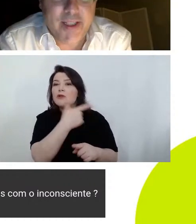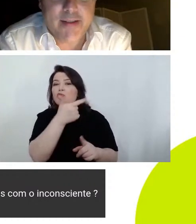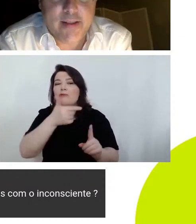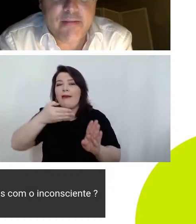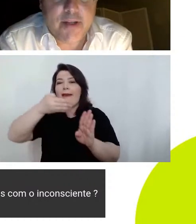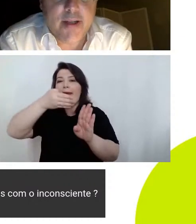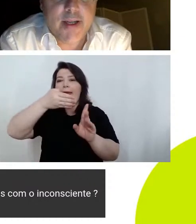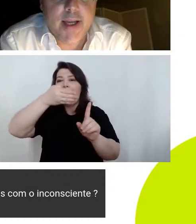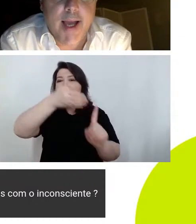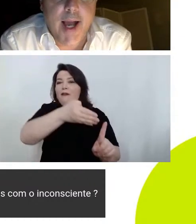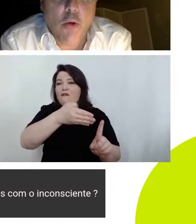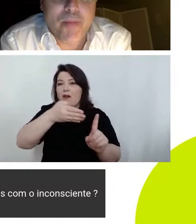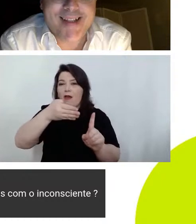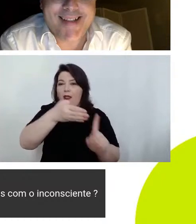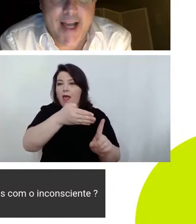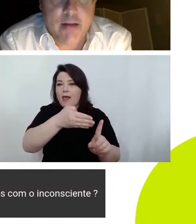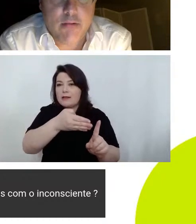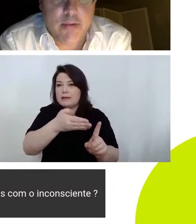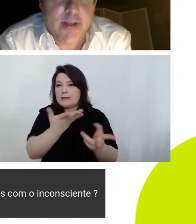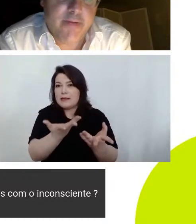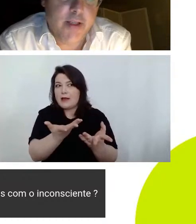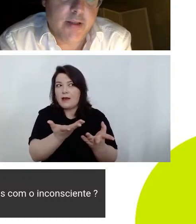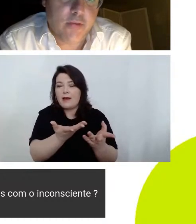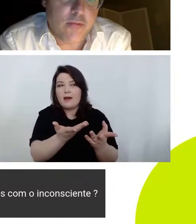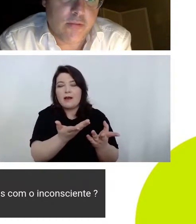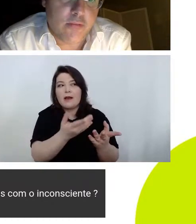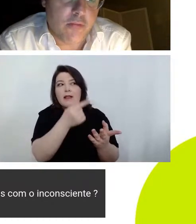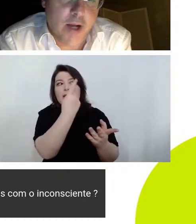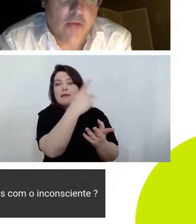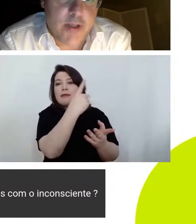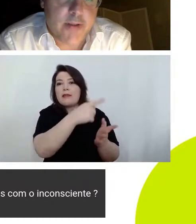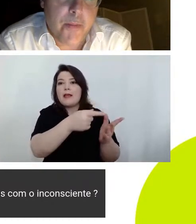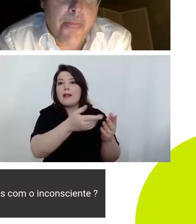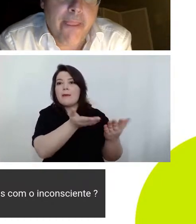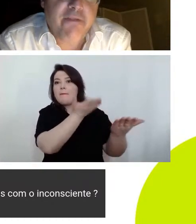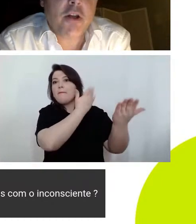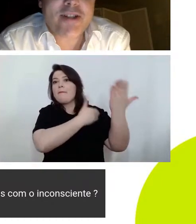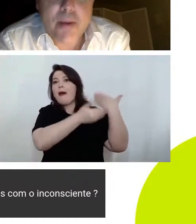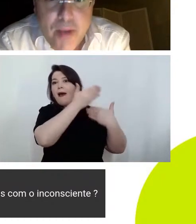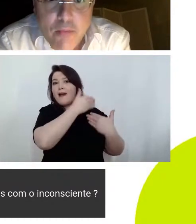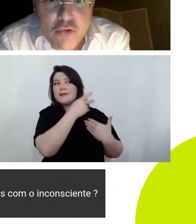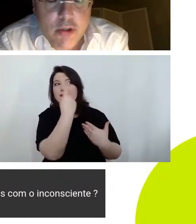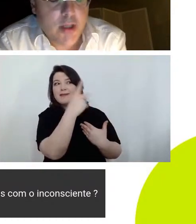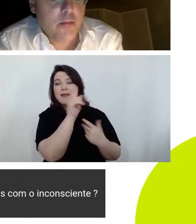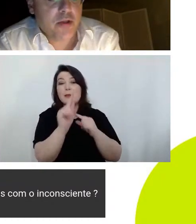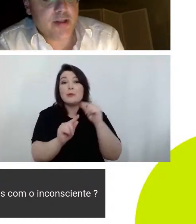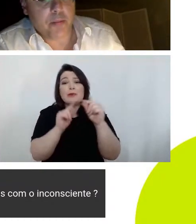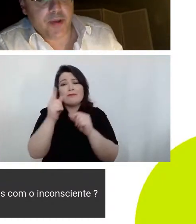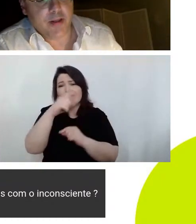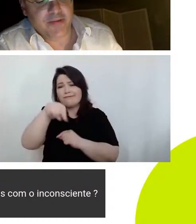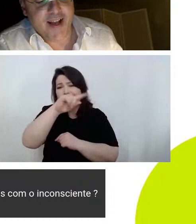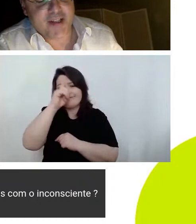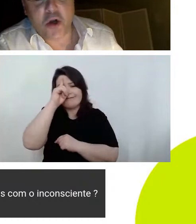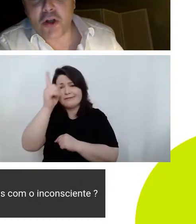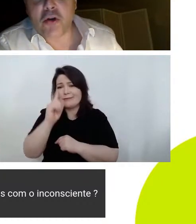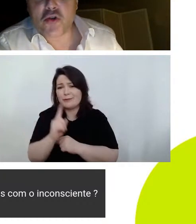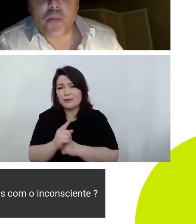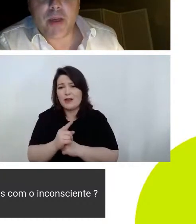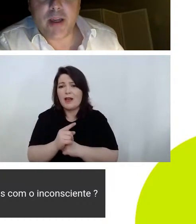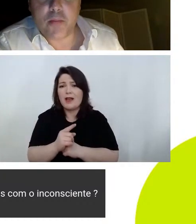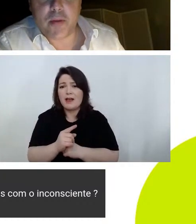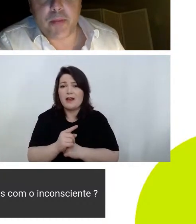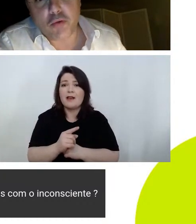significativa ao passado da vida do Howard enfim nós sabemos por exemplo que ele faz a